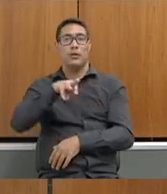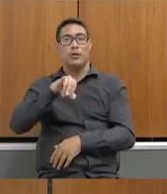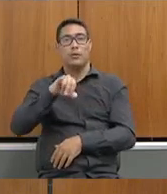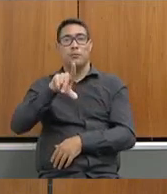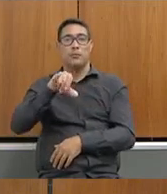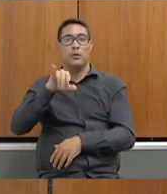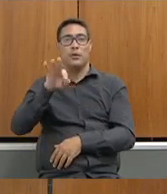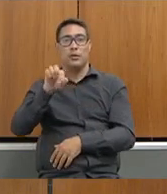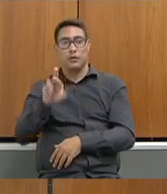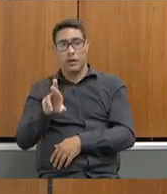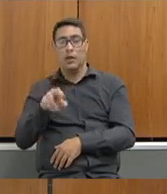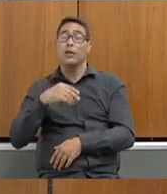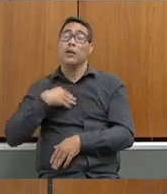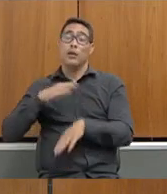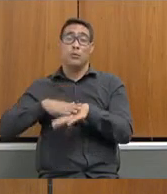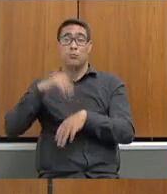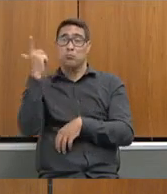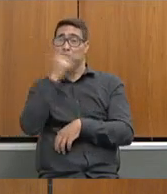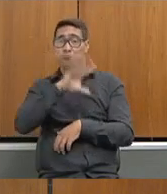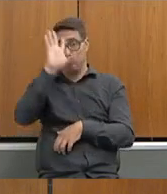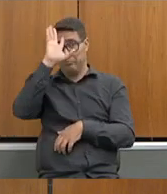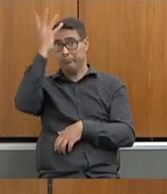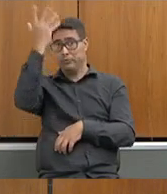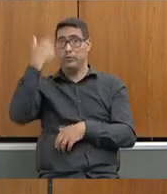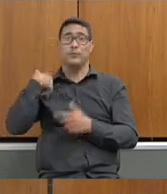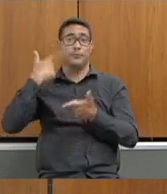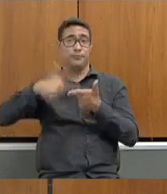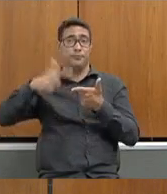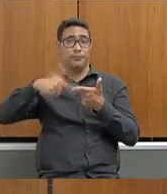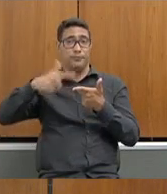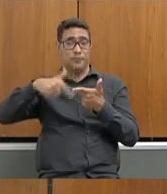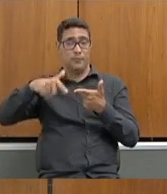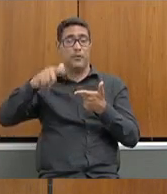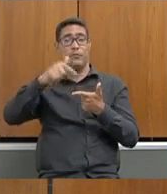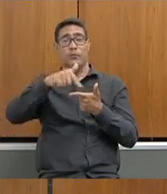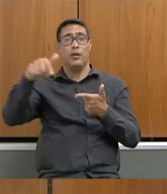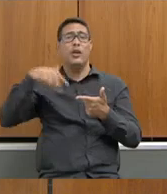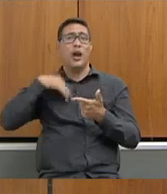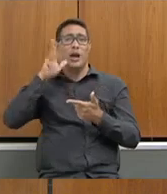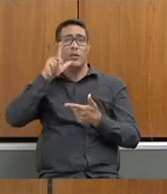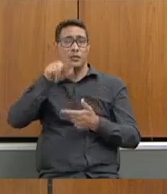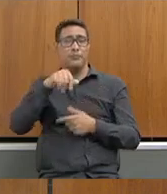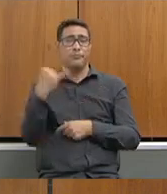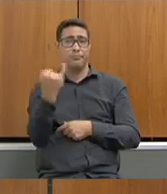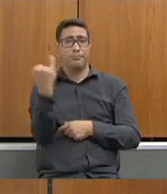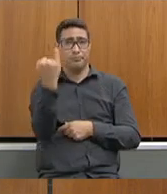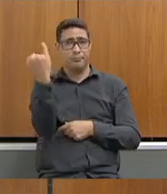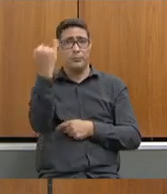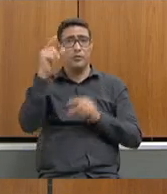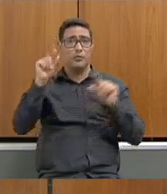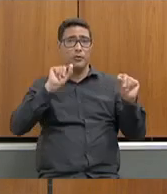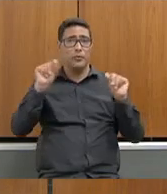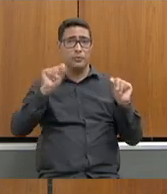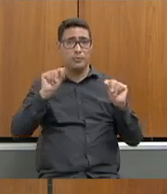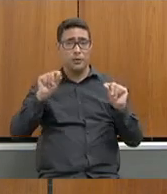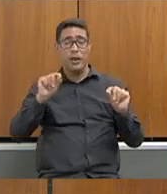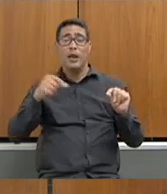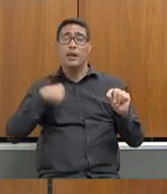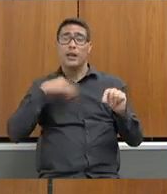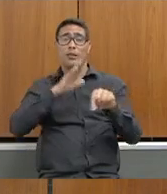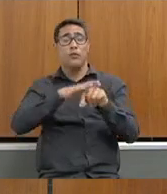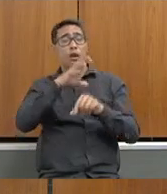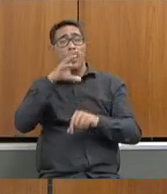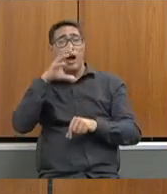agiram para solucionar o problema. E o que eu achei muito importante, presidente, é que eles agiram em uma apuração